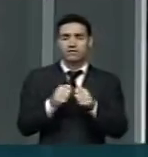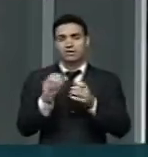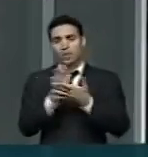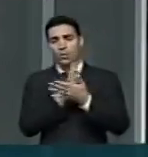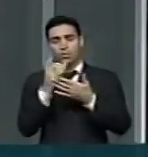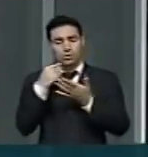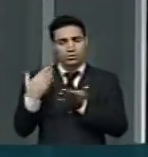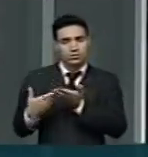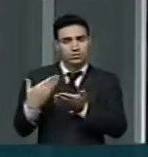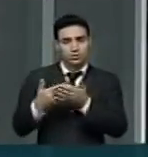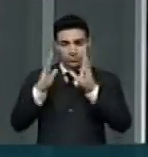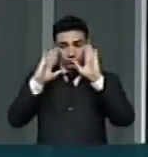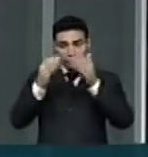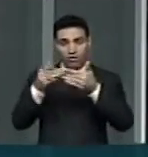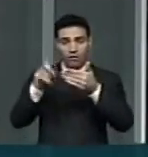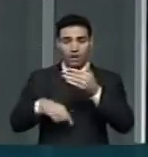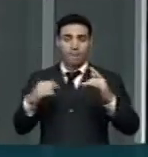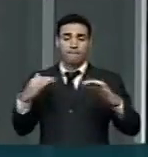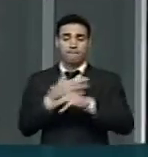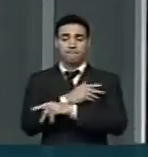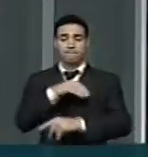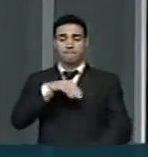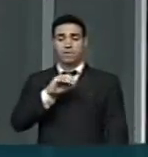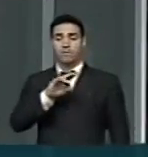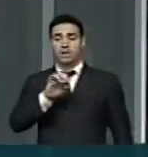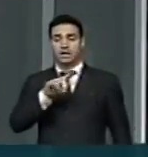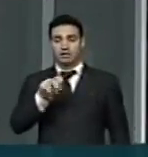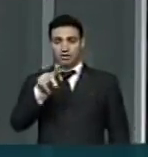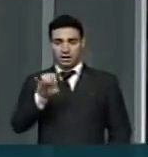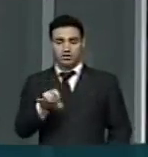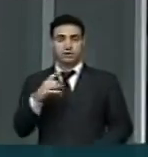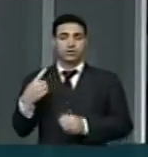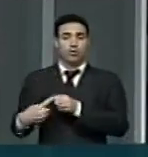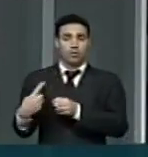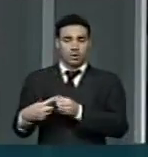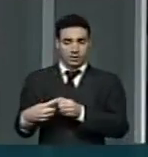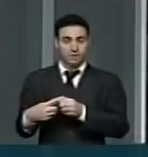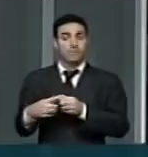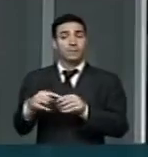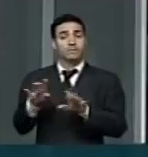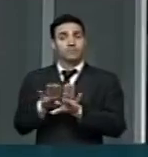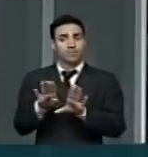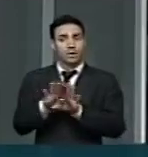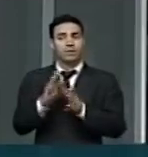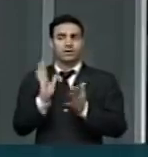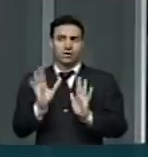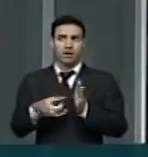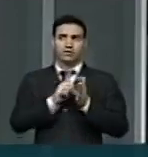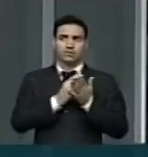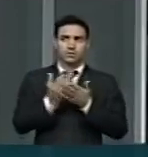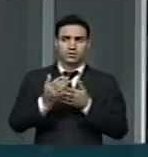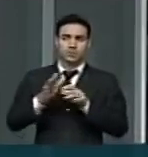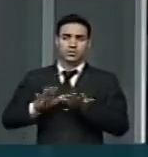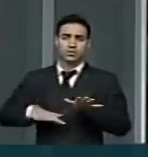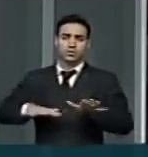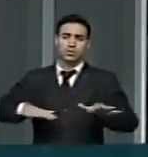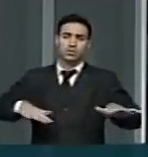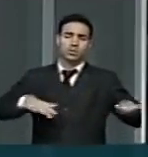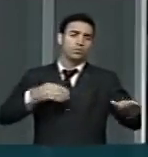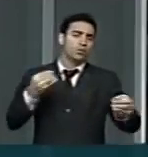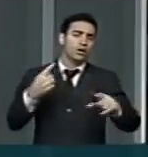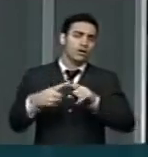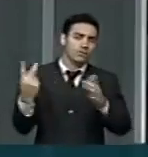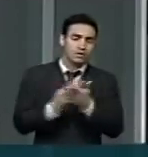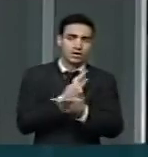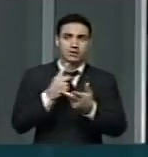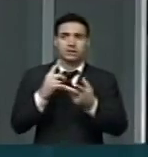na mobilidade urbana. Iniciamos com o trabalho sobre o custo dos congestionamentos urbanos, depois trabalhamos com